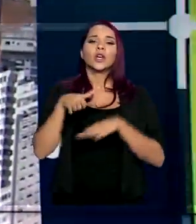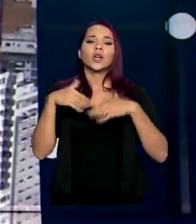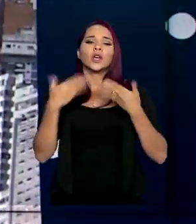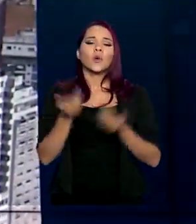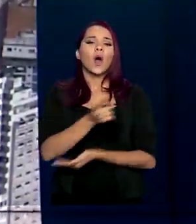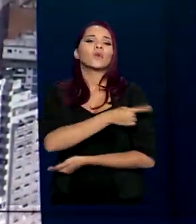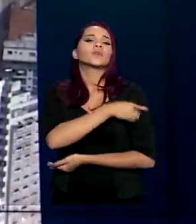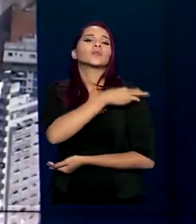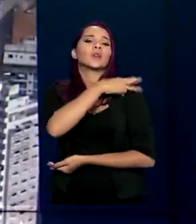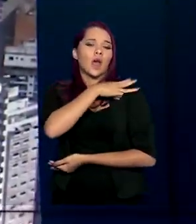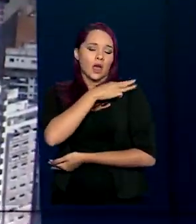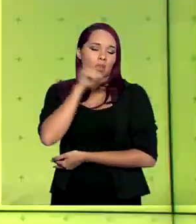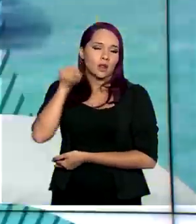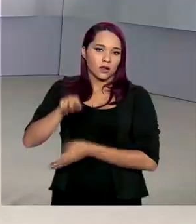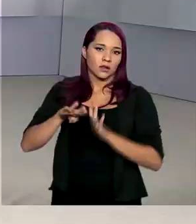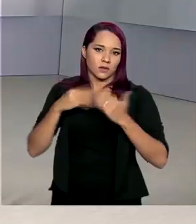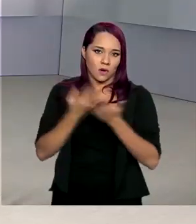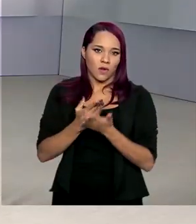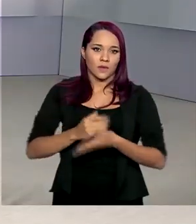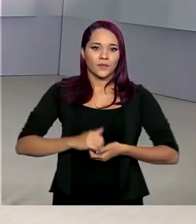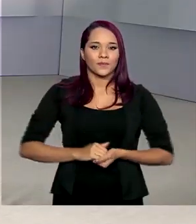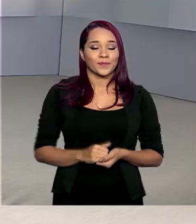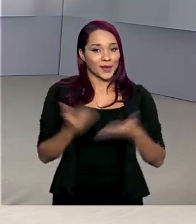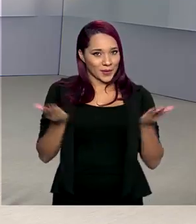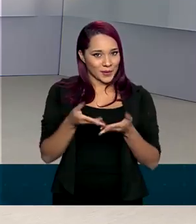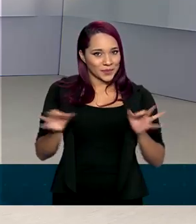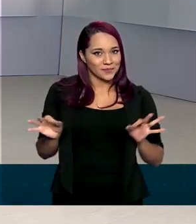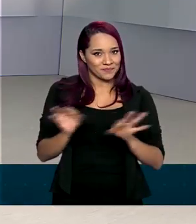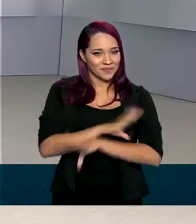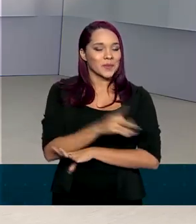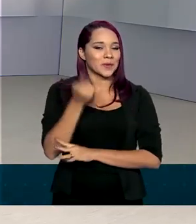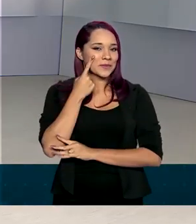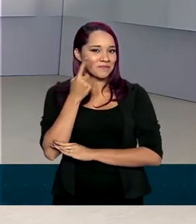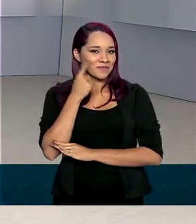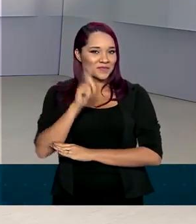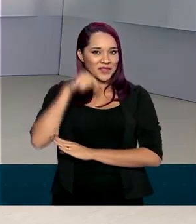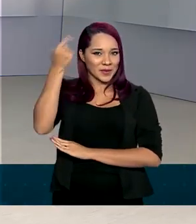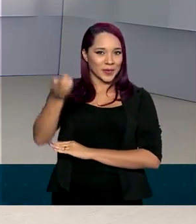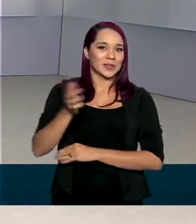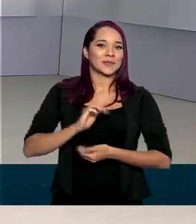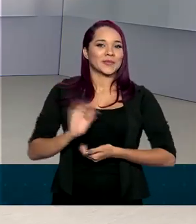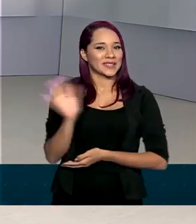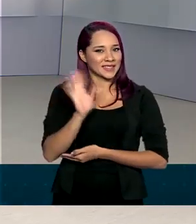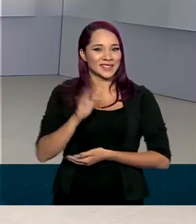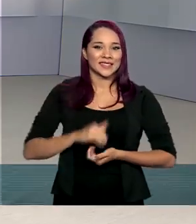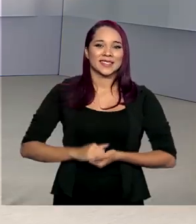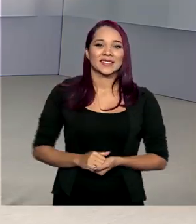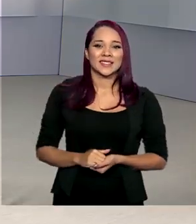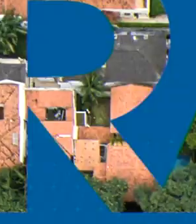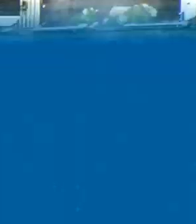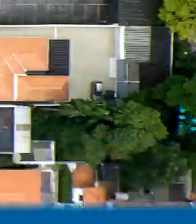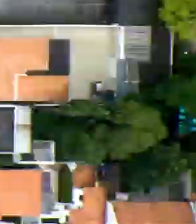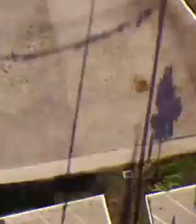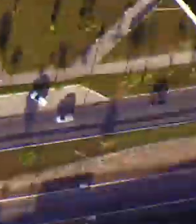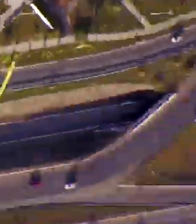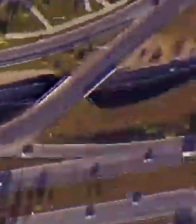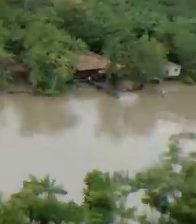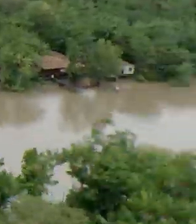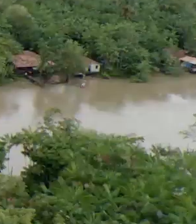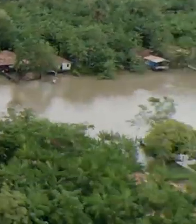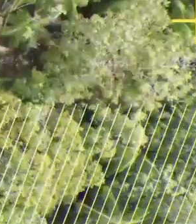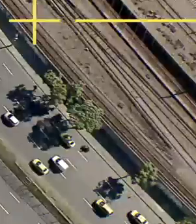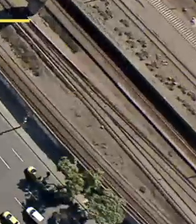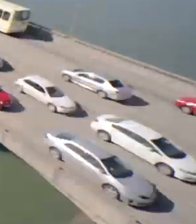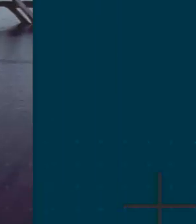atendido na unidade escolar. A gente fica por aqui. Nos vemos na próxima edição. Até lá! Música